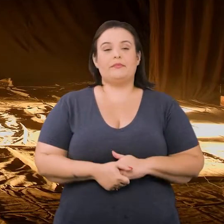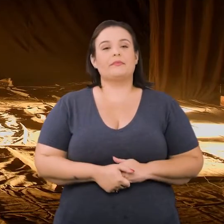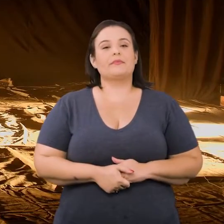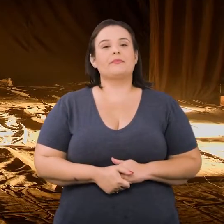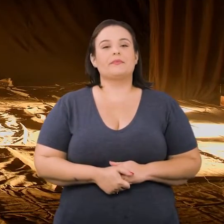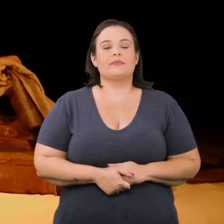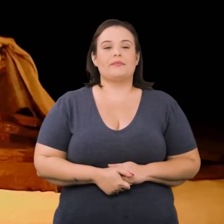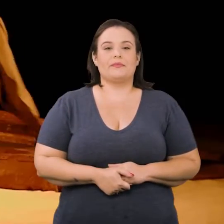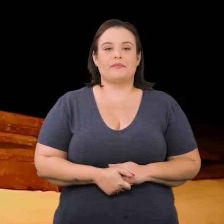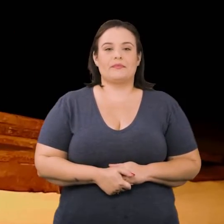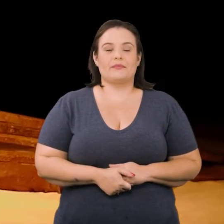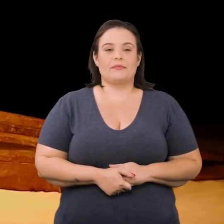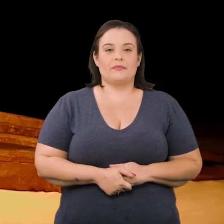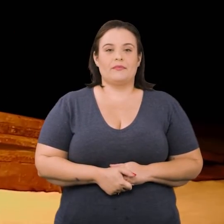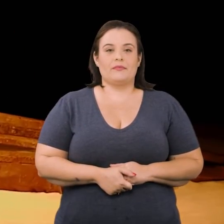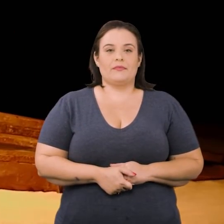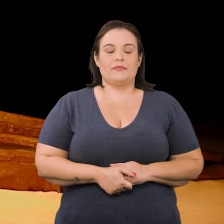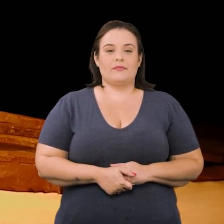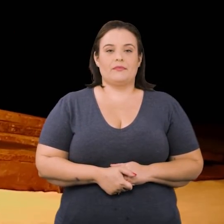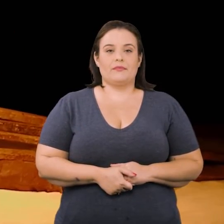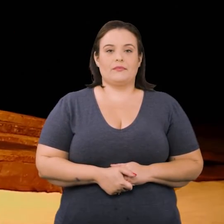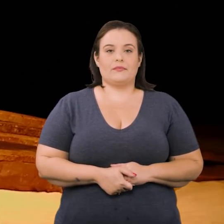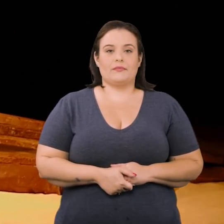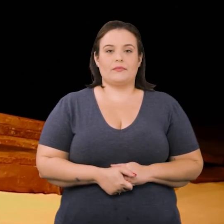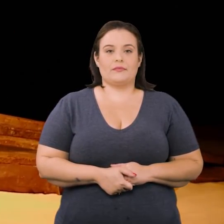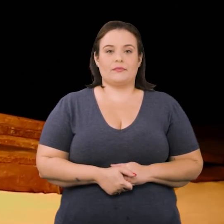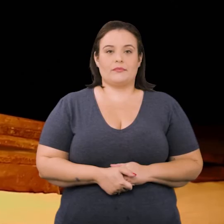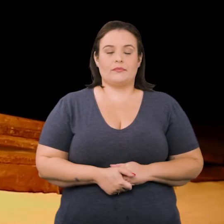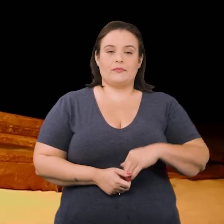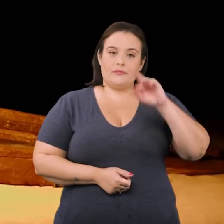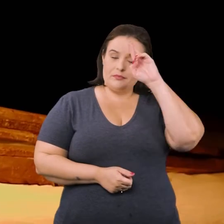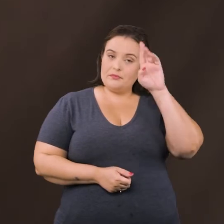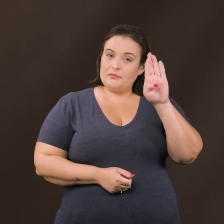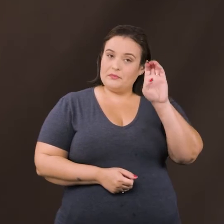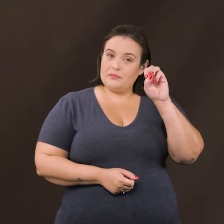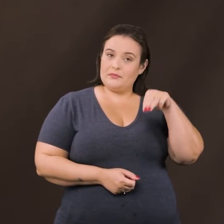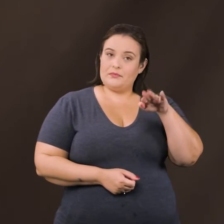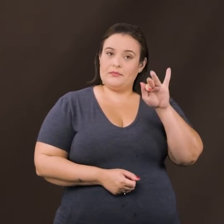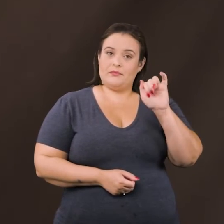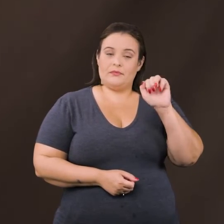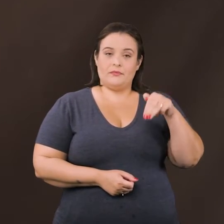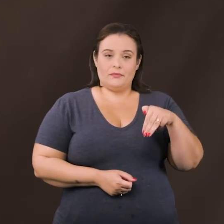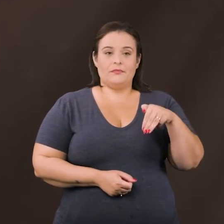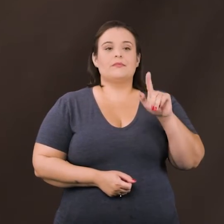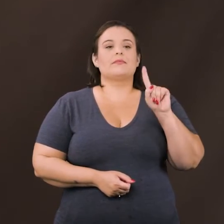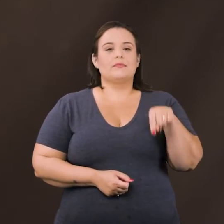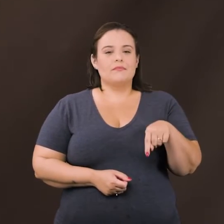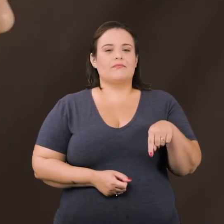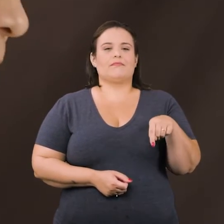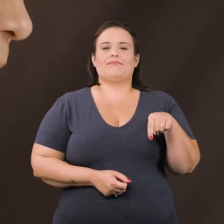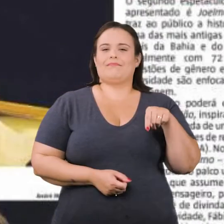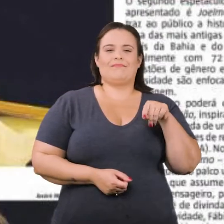Imagens do espetáculo Seu Bom Fim. Fábio está vestido com farrapos e chapéu de palha. Seu Bom Fim, ele foi um